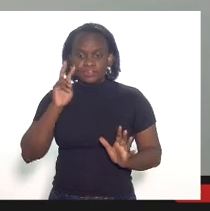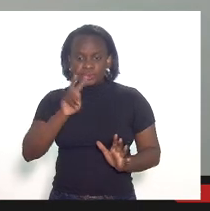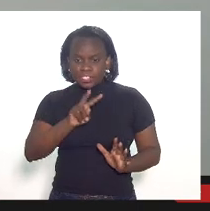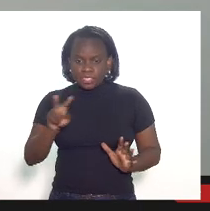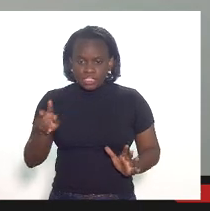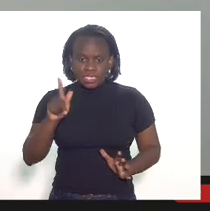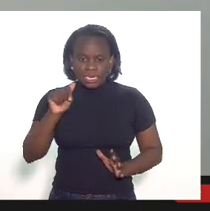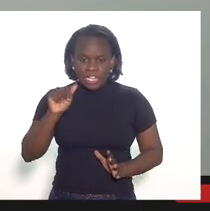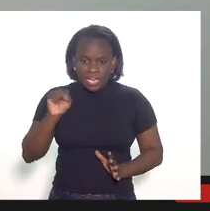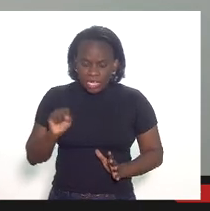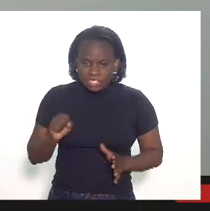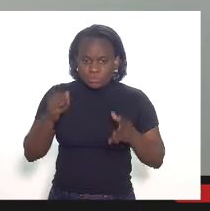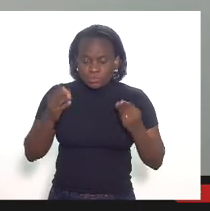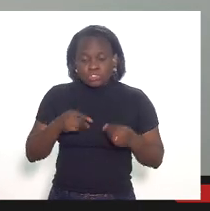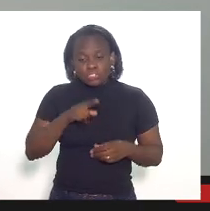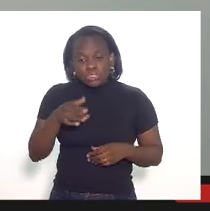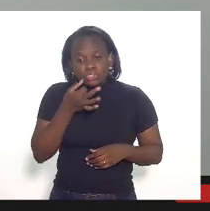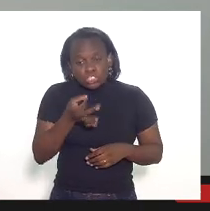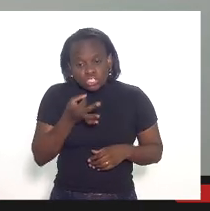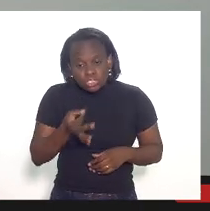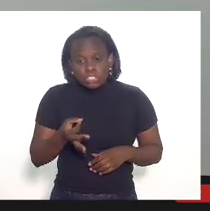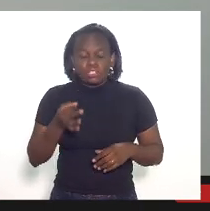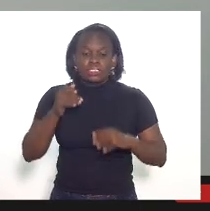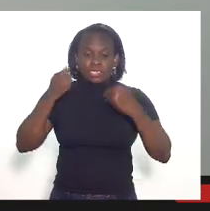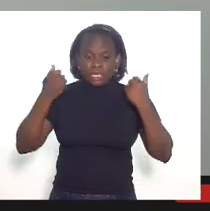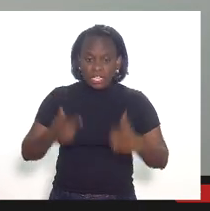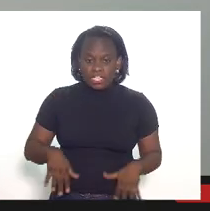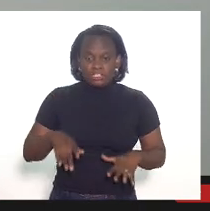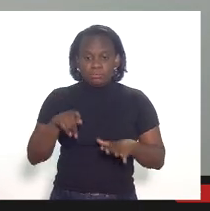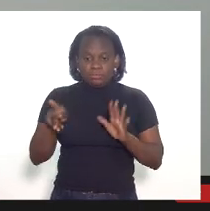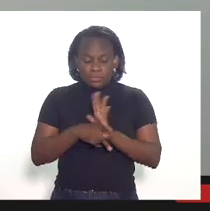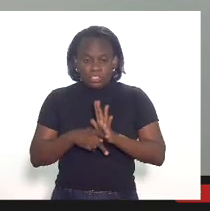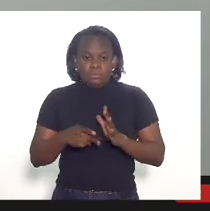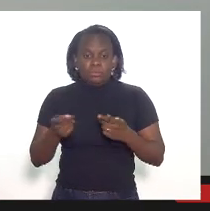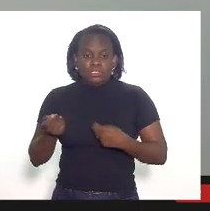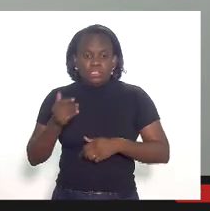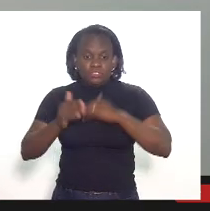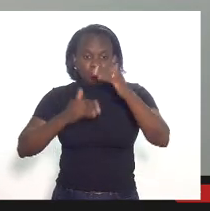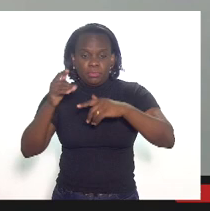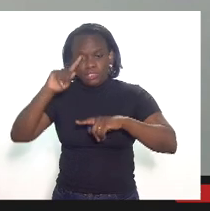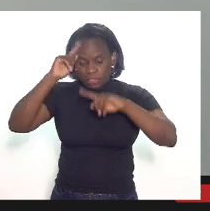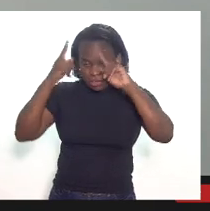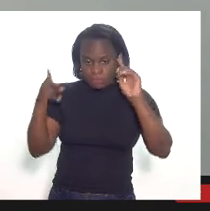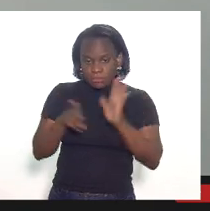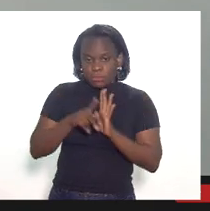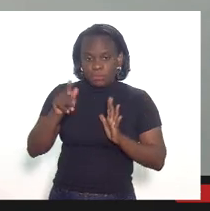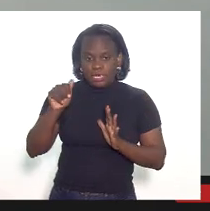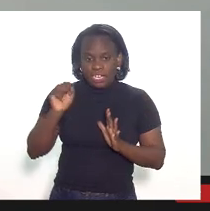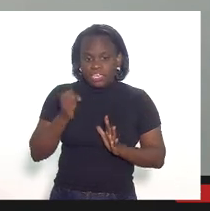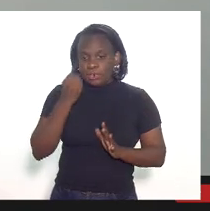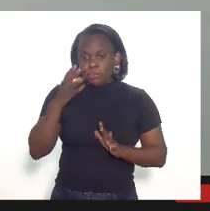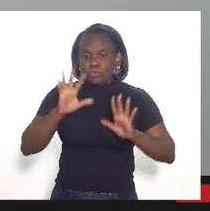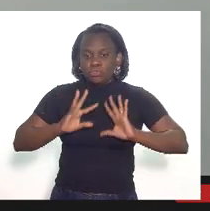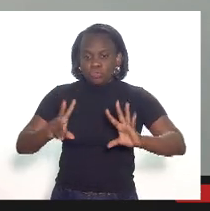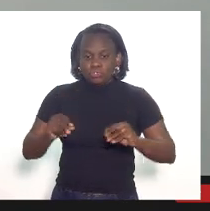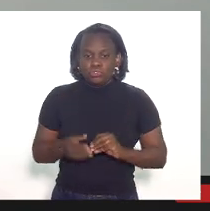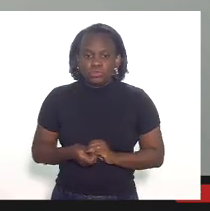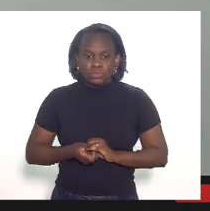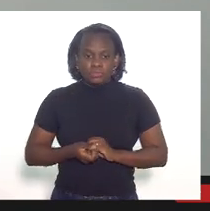do gás nós sugerimos que os gastos em pesquisa de desenvolvimento e inovação fossem feitos para o mercado do gás que isso seria bom para todos